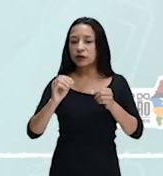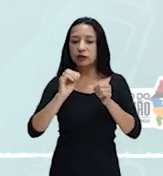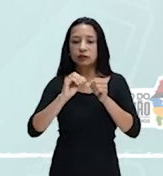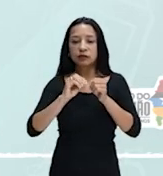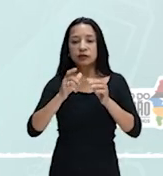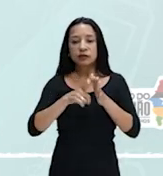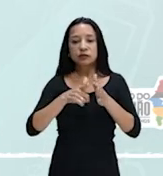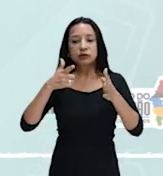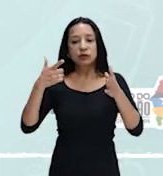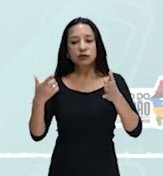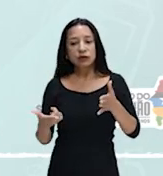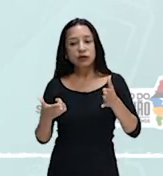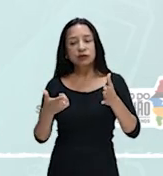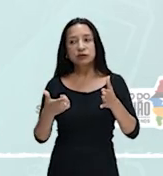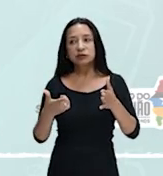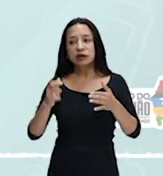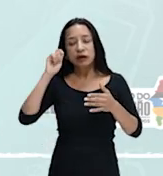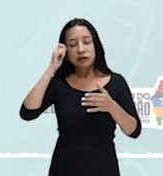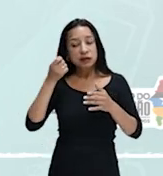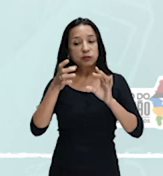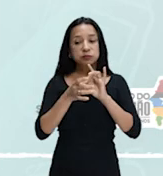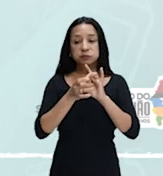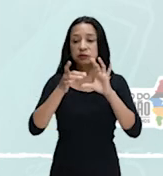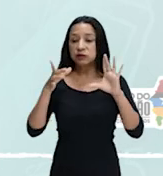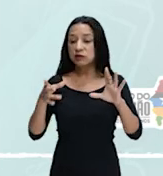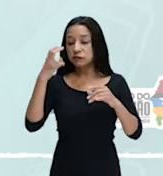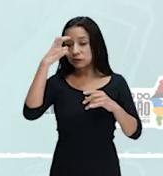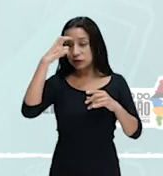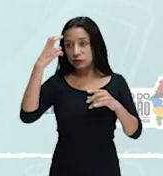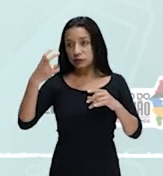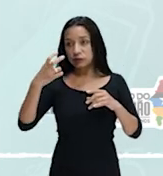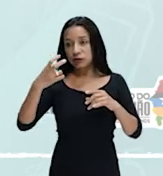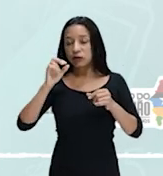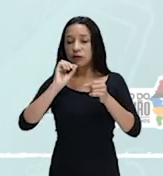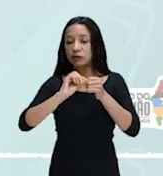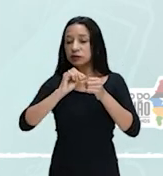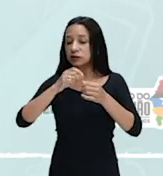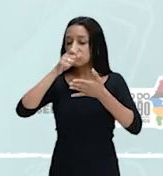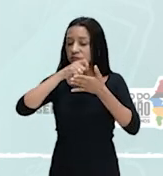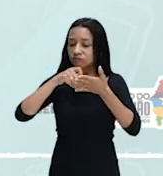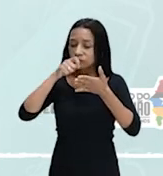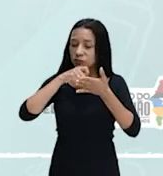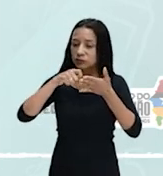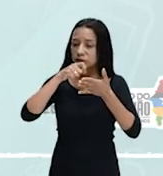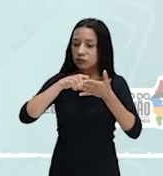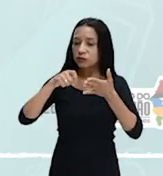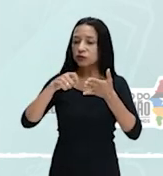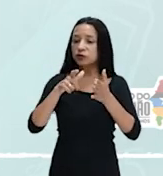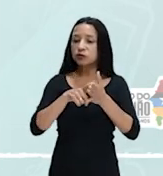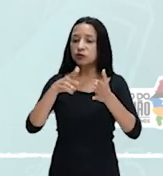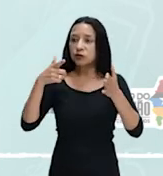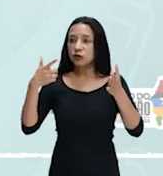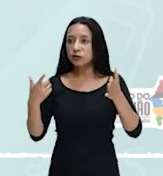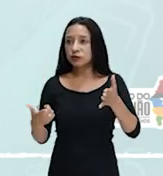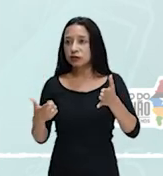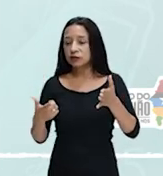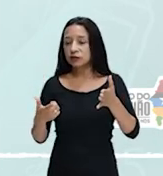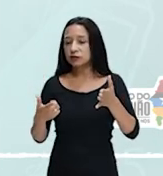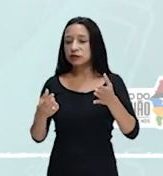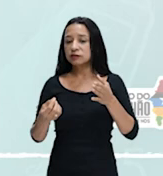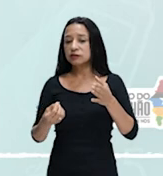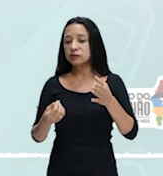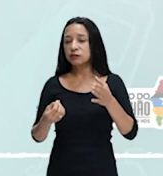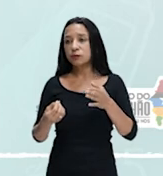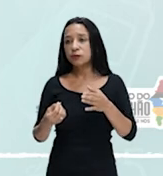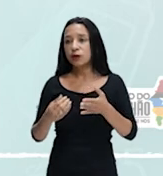negros libertos. Intelectuais. que editavam jornais. Chegaram a, basicamente, a fundar